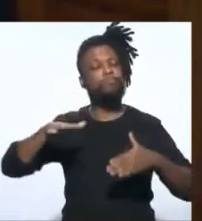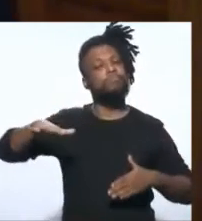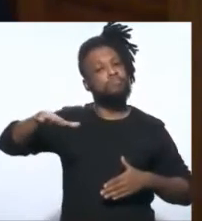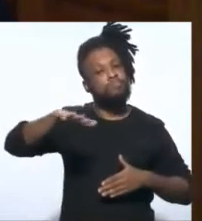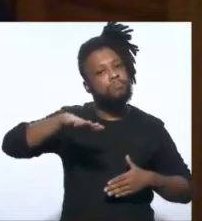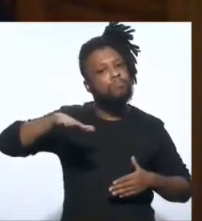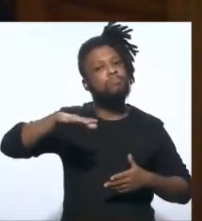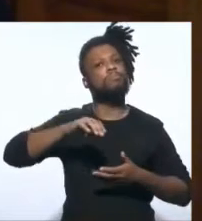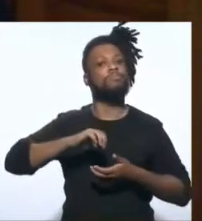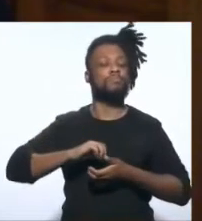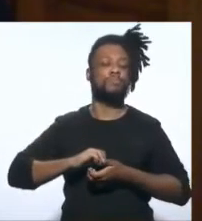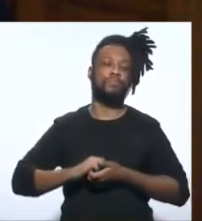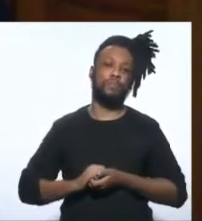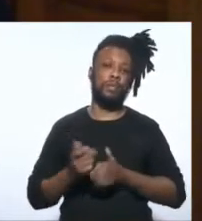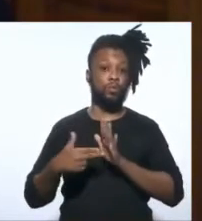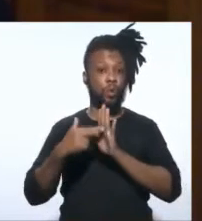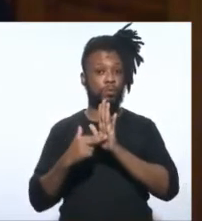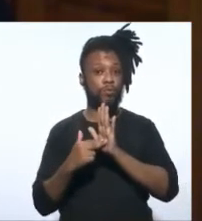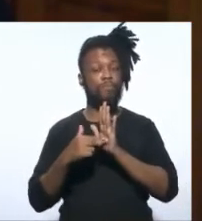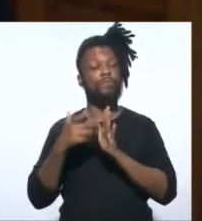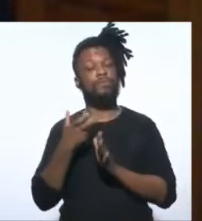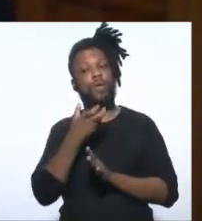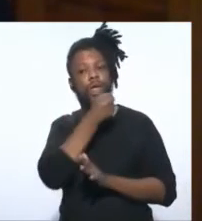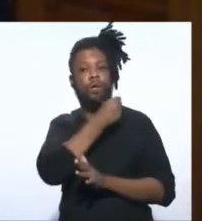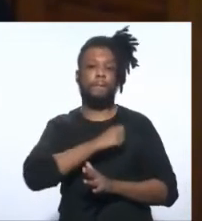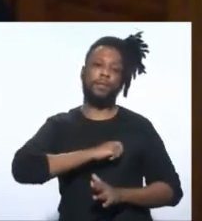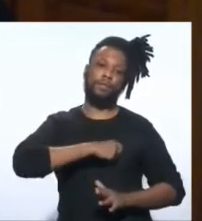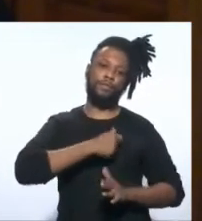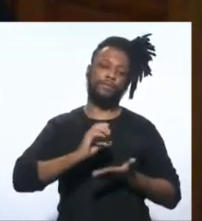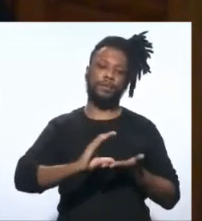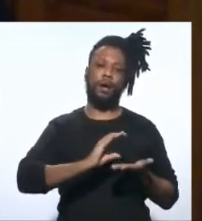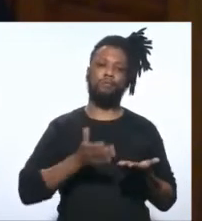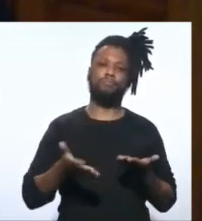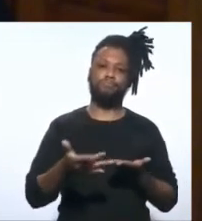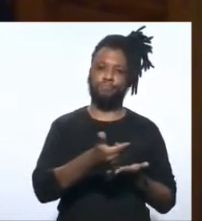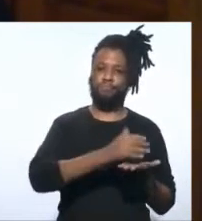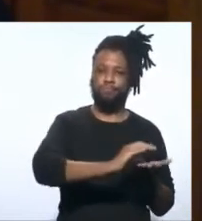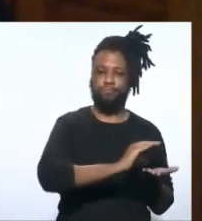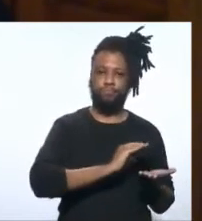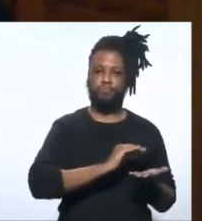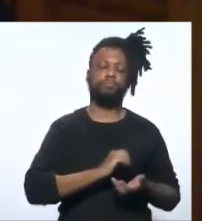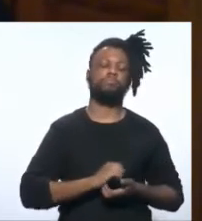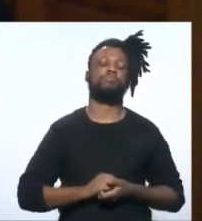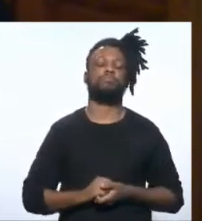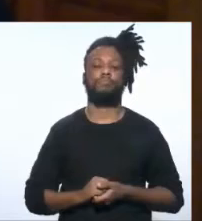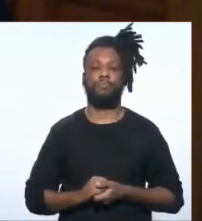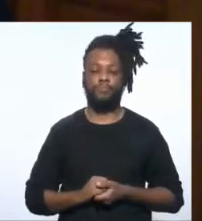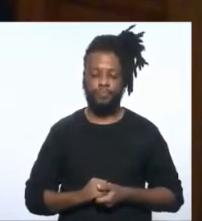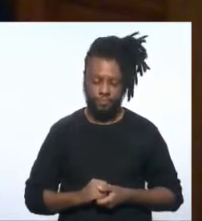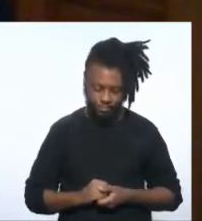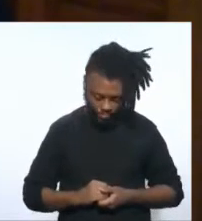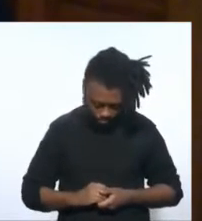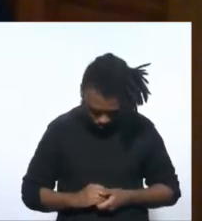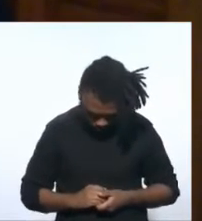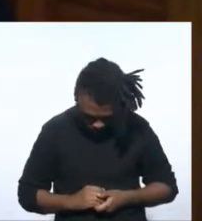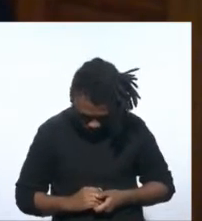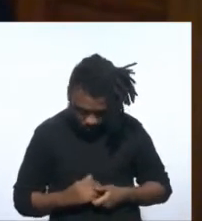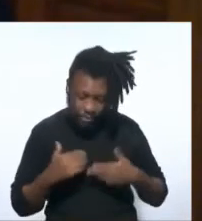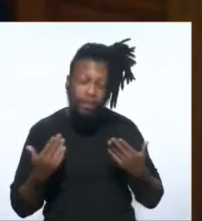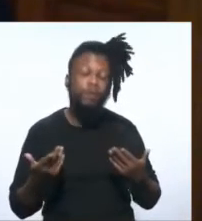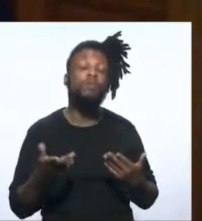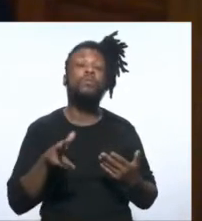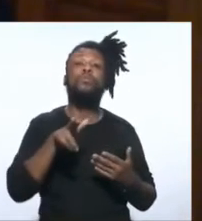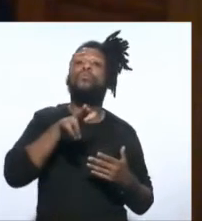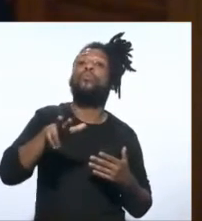da... do regime de recuperação fiscal. E não é a